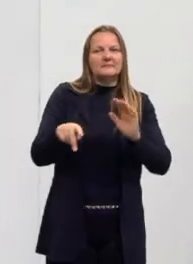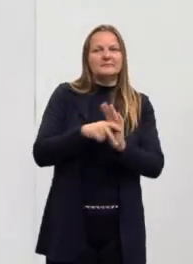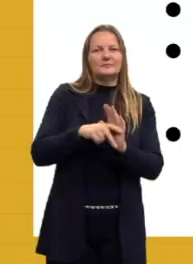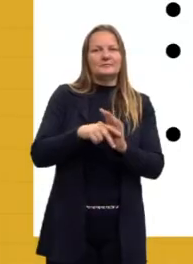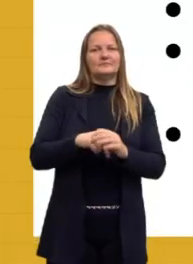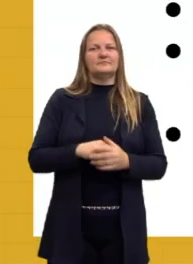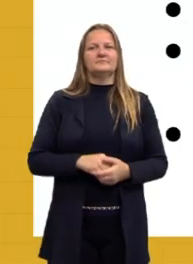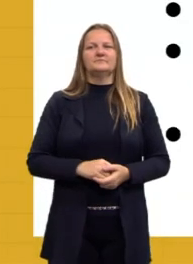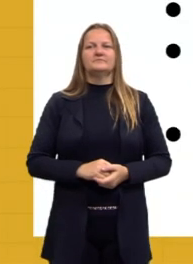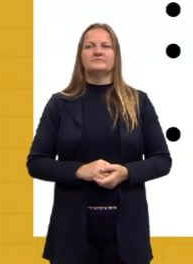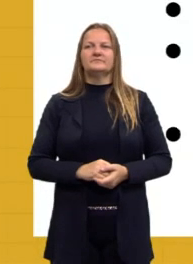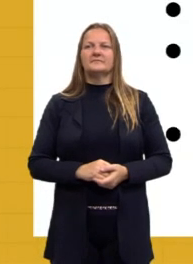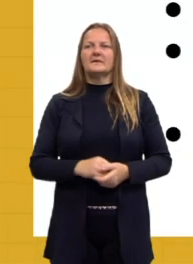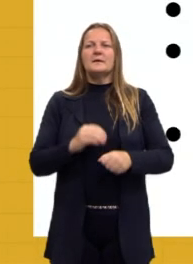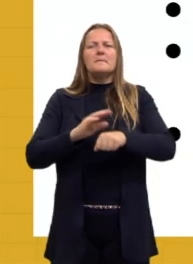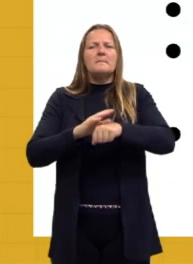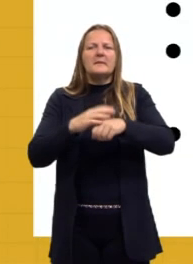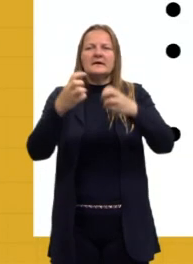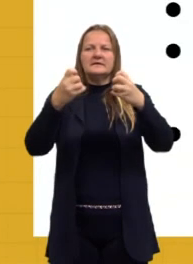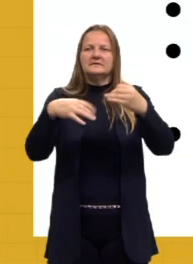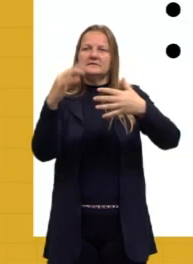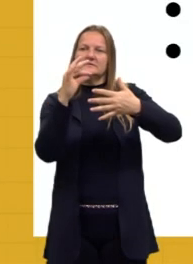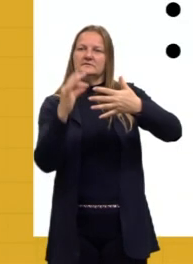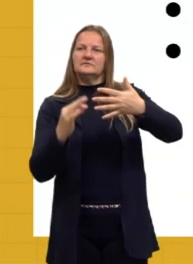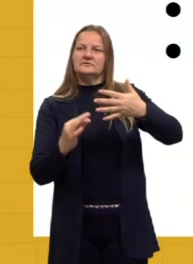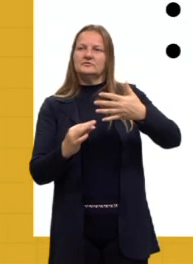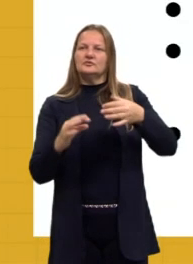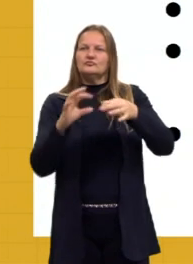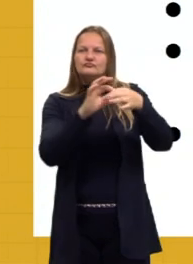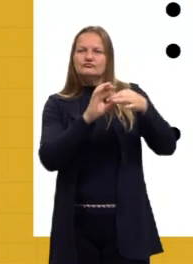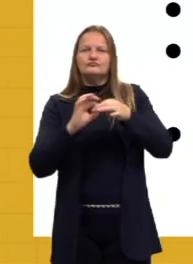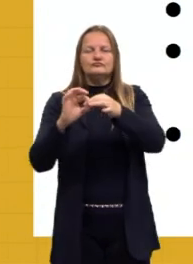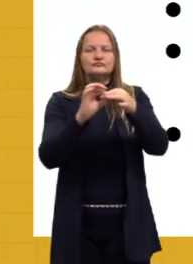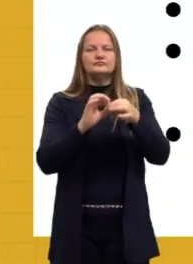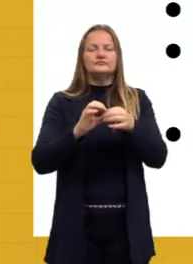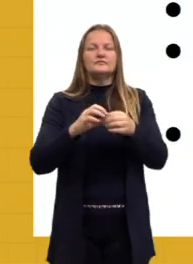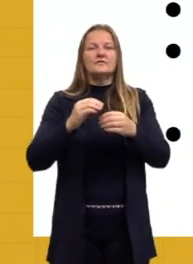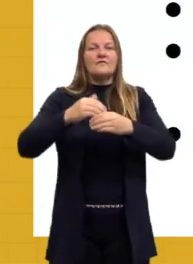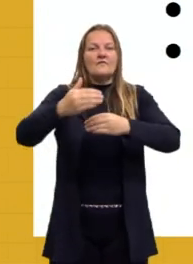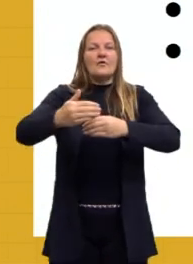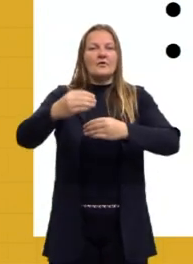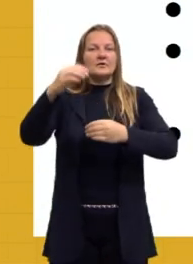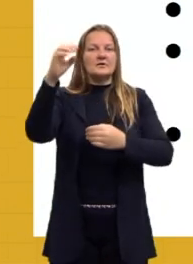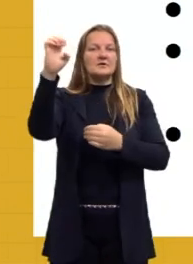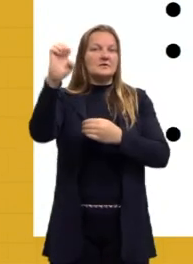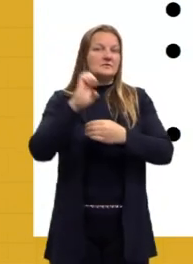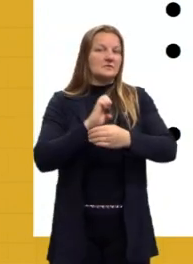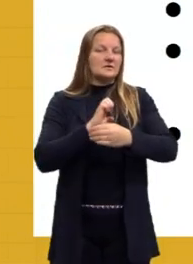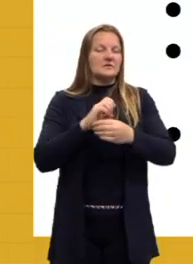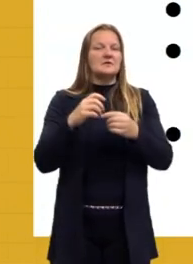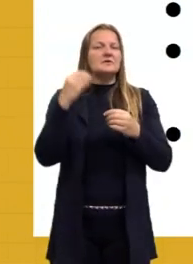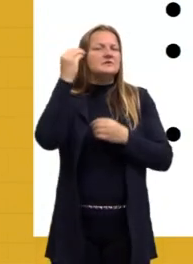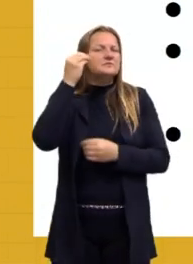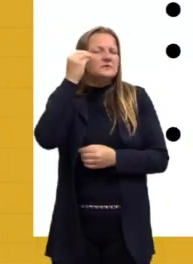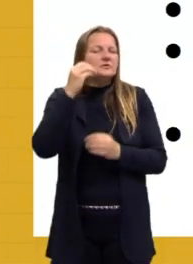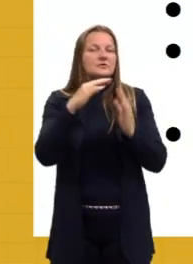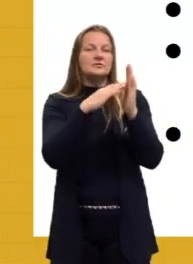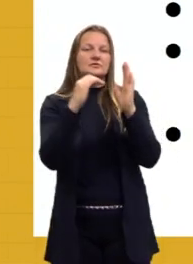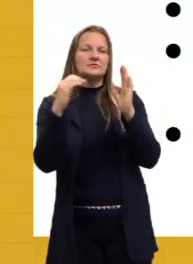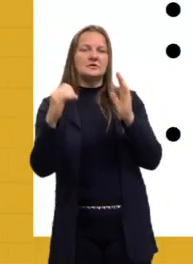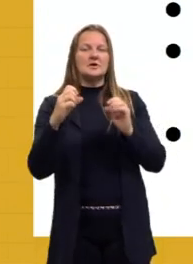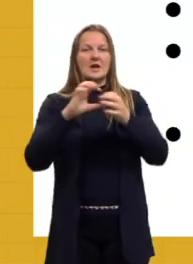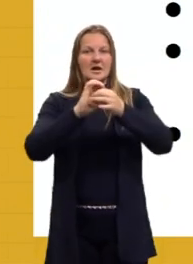já existem. O que mais que a gente tem? Fusão de influências externas aos elementos brasileiros, experimentações estéticas,